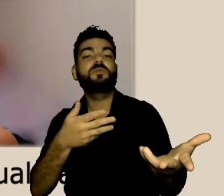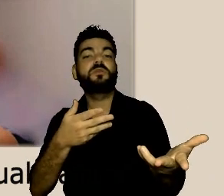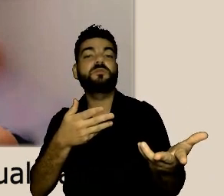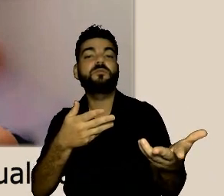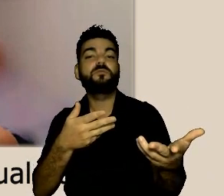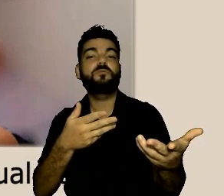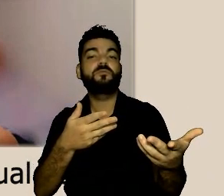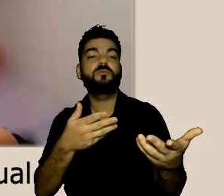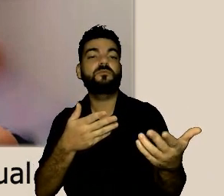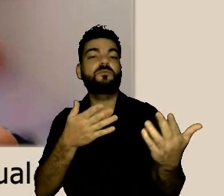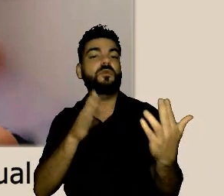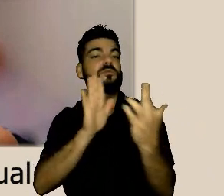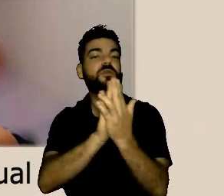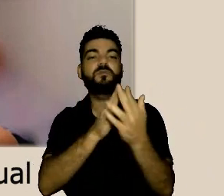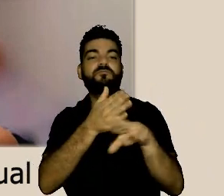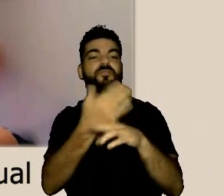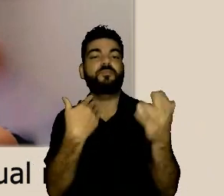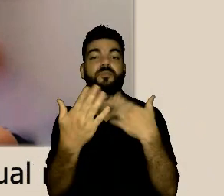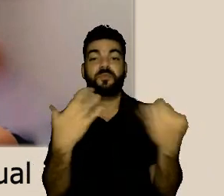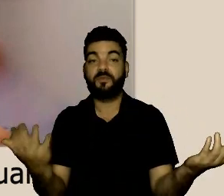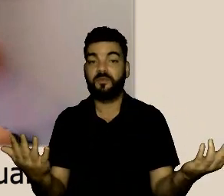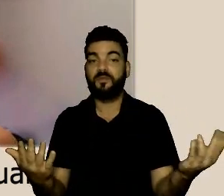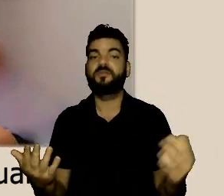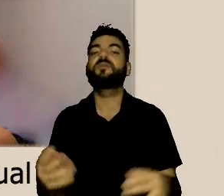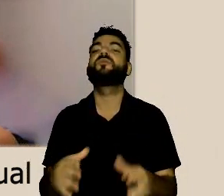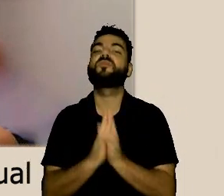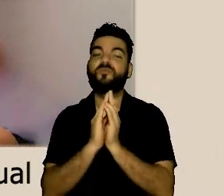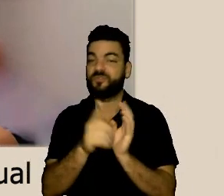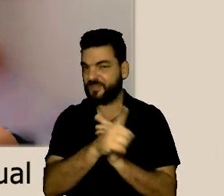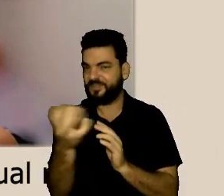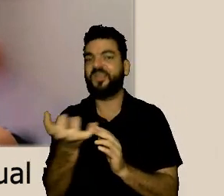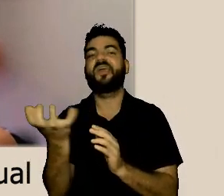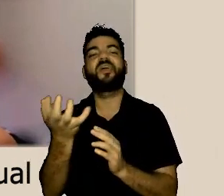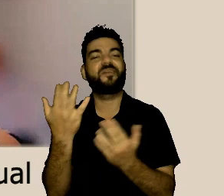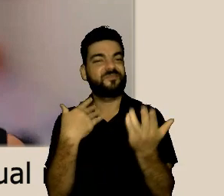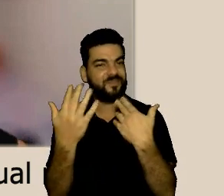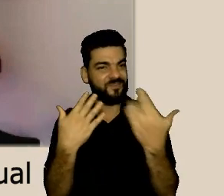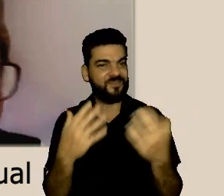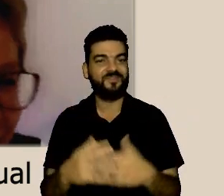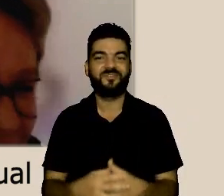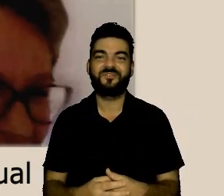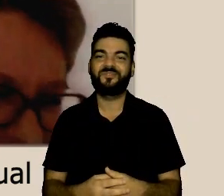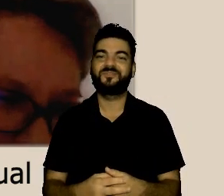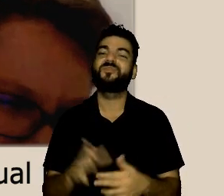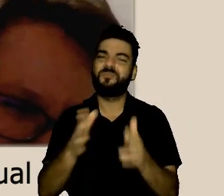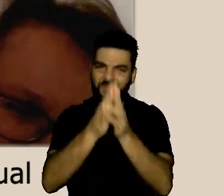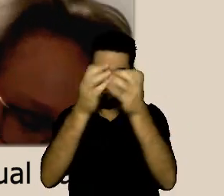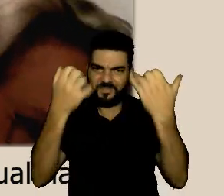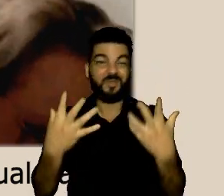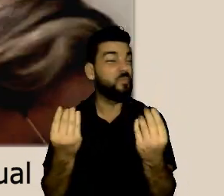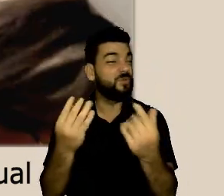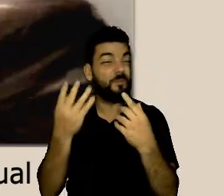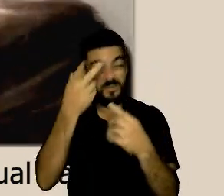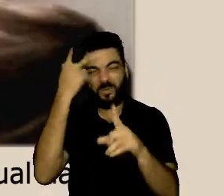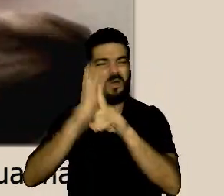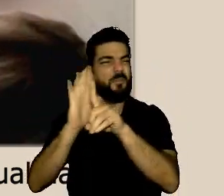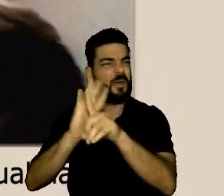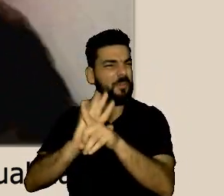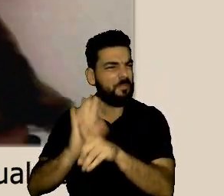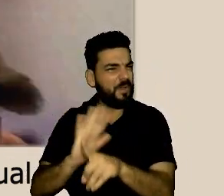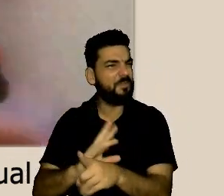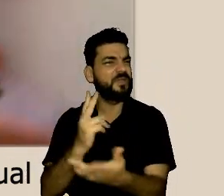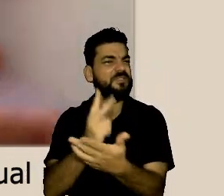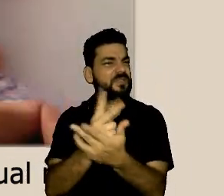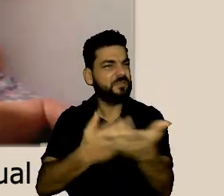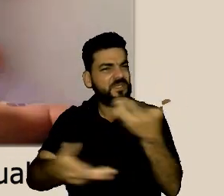para ela comentar por que não utiliza a mediação no caso de assédio enfim essa pessoa só fala todo mundo quer uma mediação